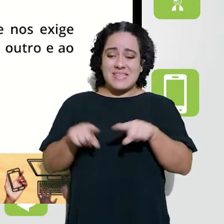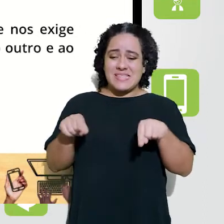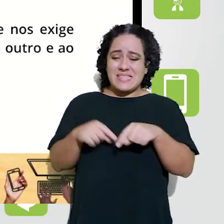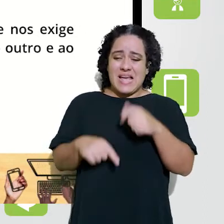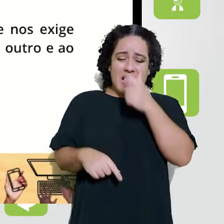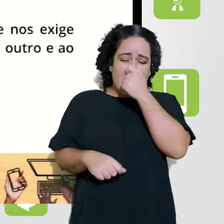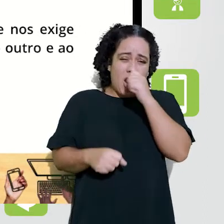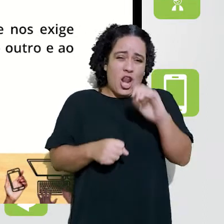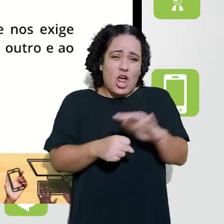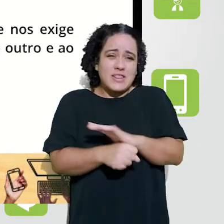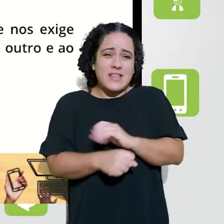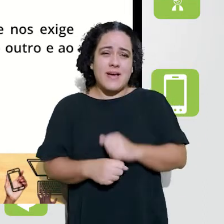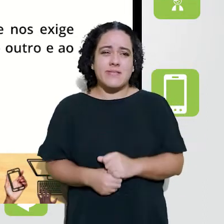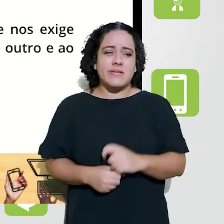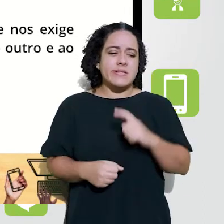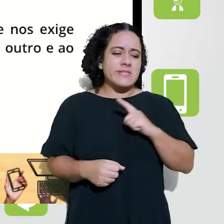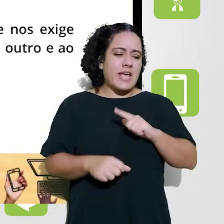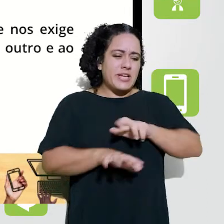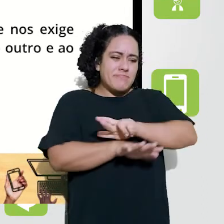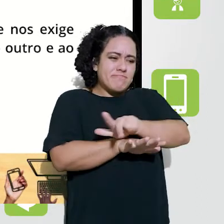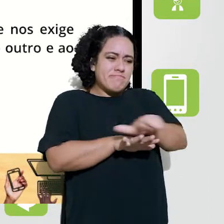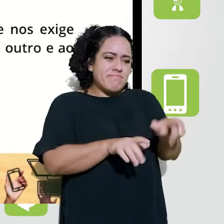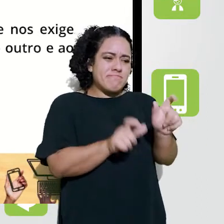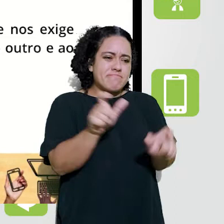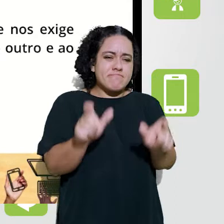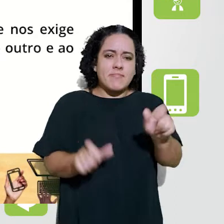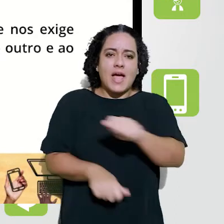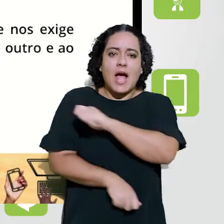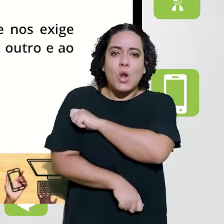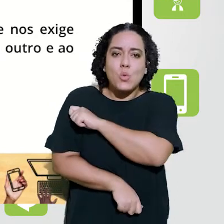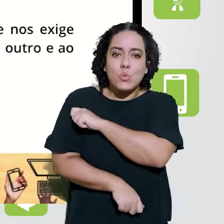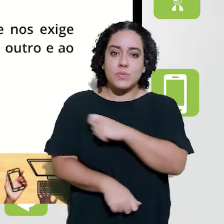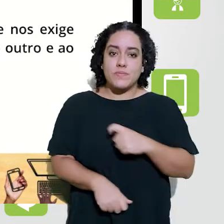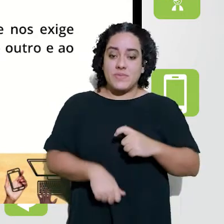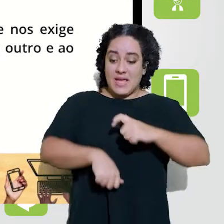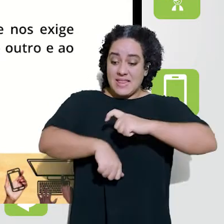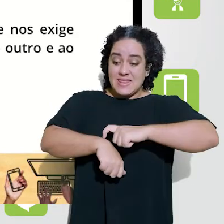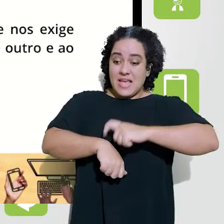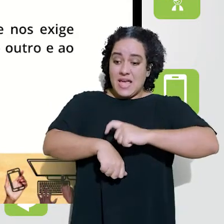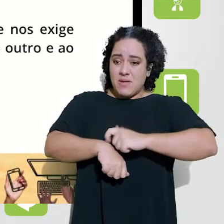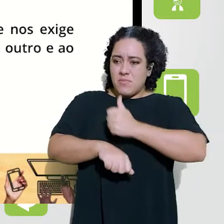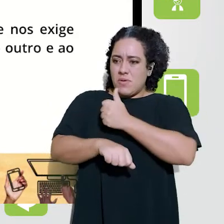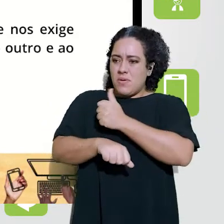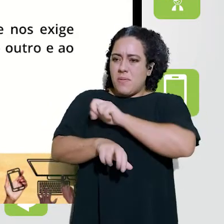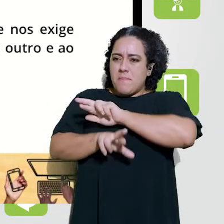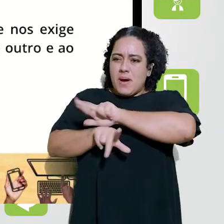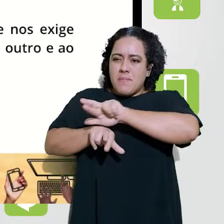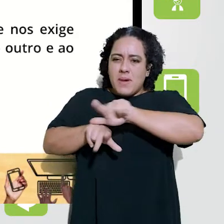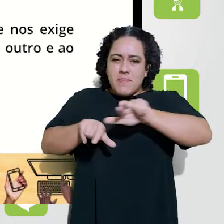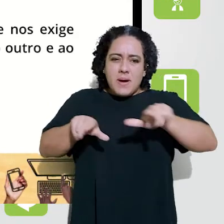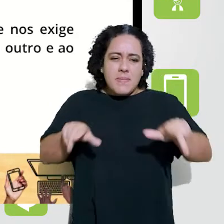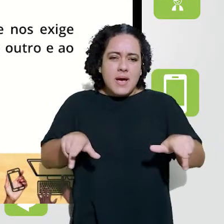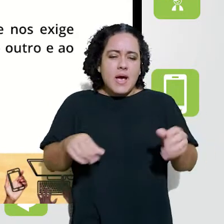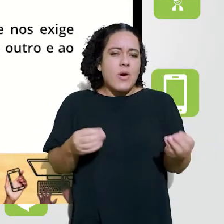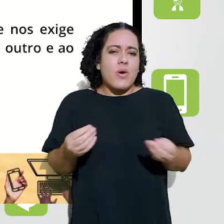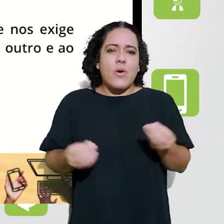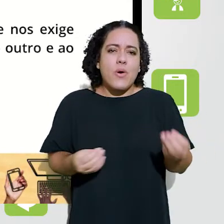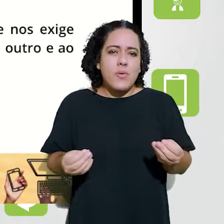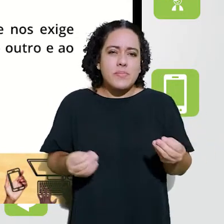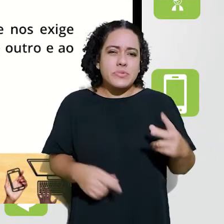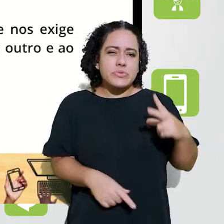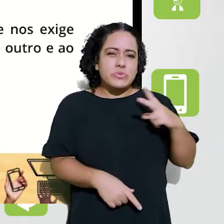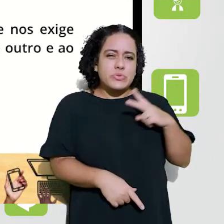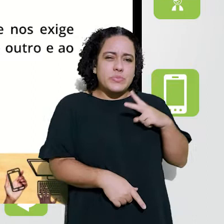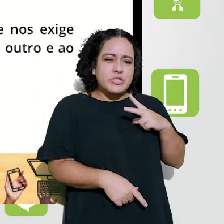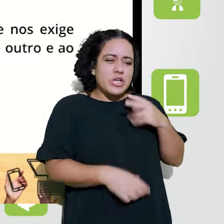conflituosa, temos salas lotadas, temos uma diversidade de alunos, temos tempos e subjetividades